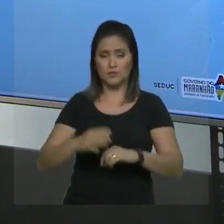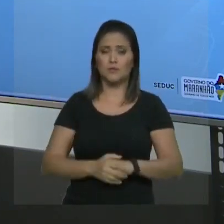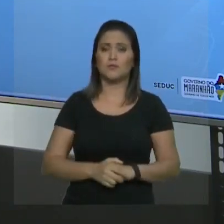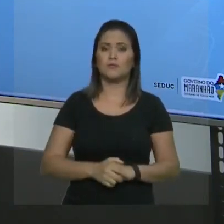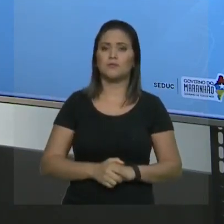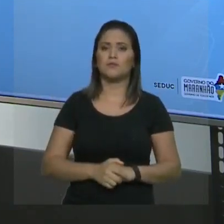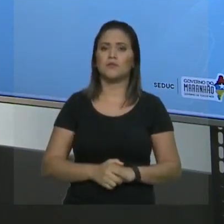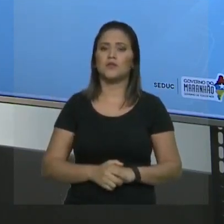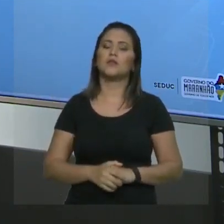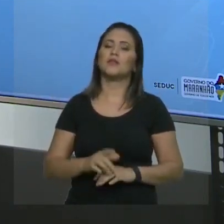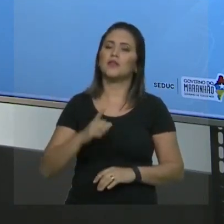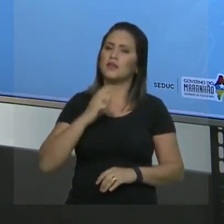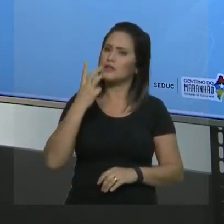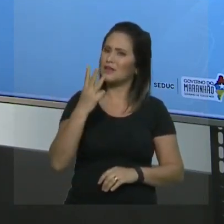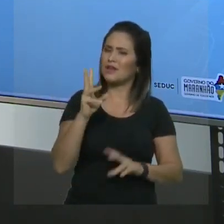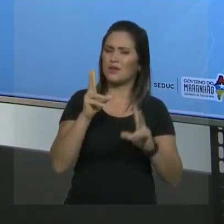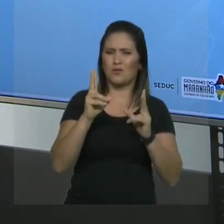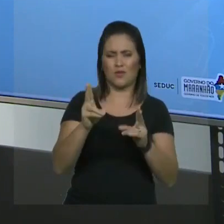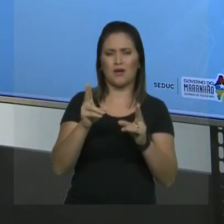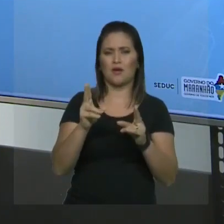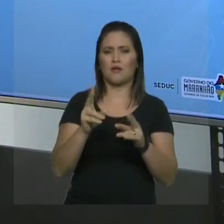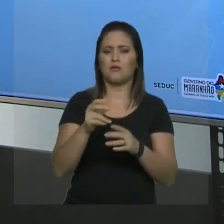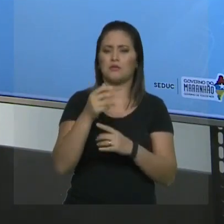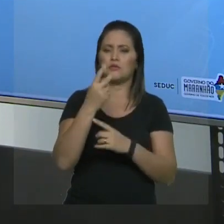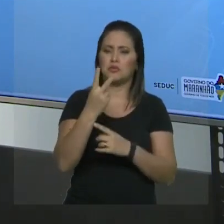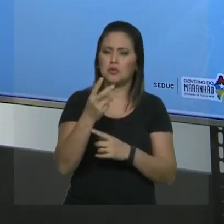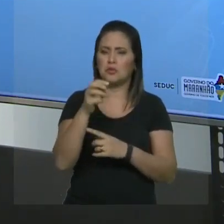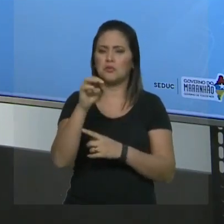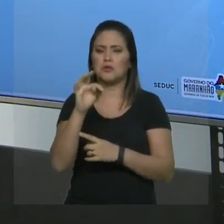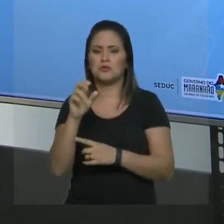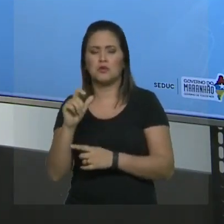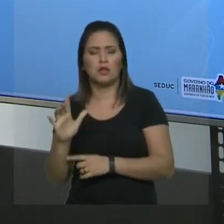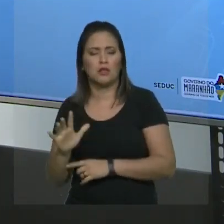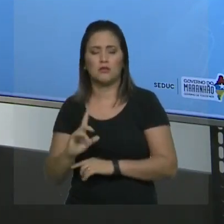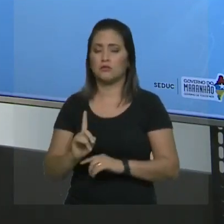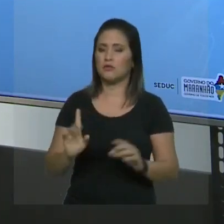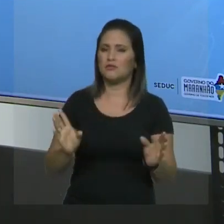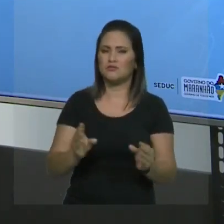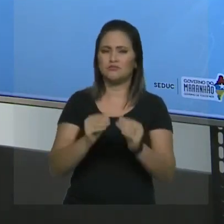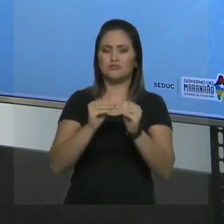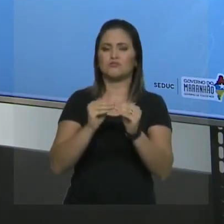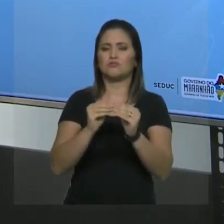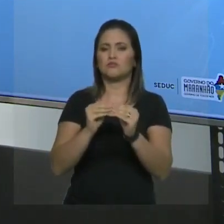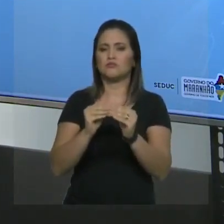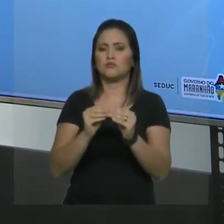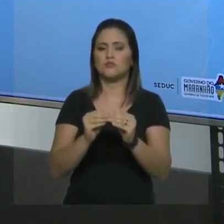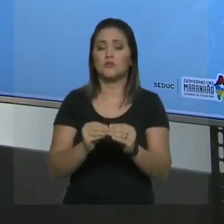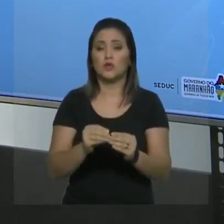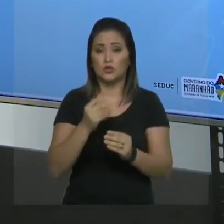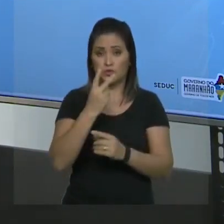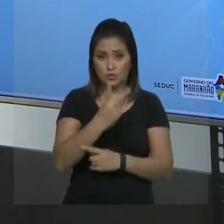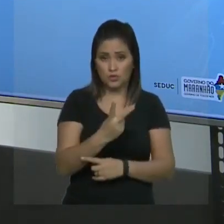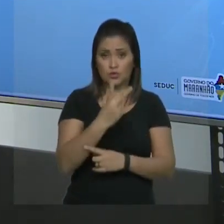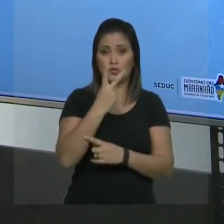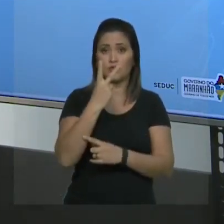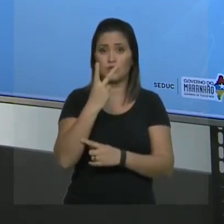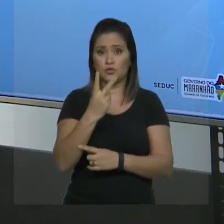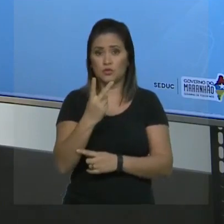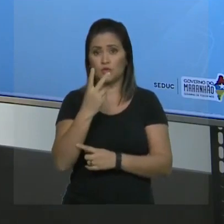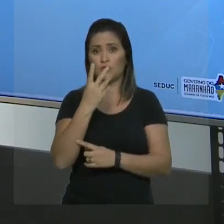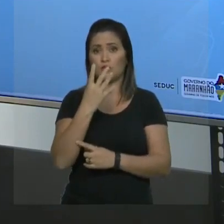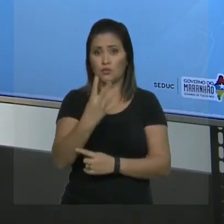2-metil, 2-metil, 4-metil, eu simplifico. 2-2-4-trimetil.